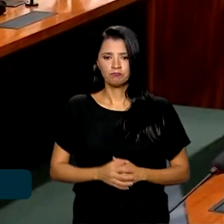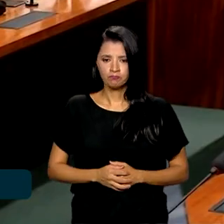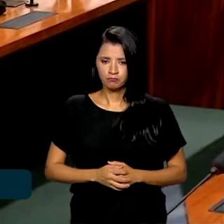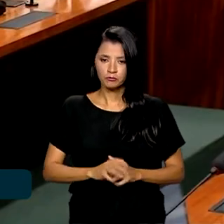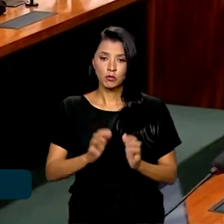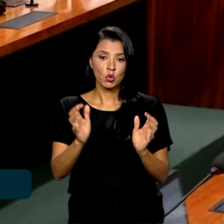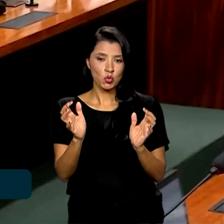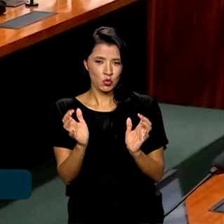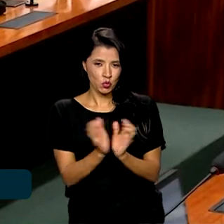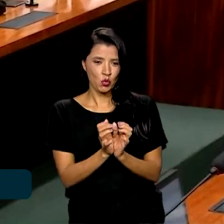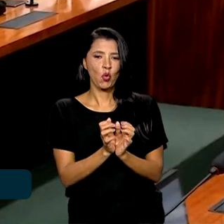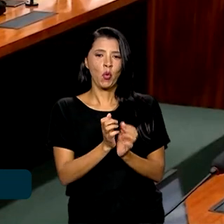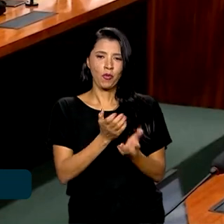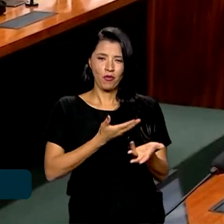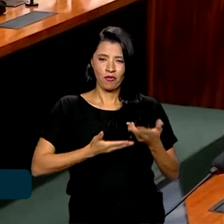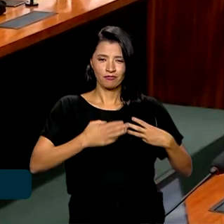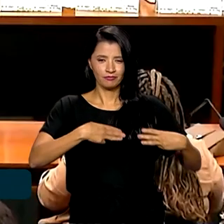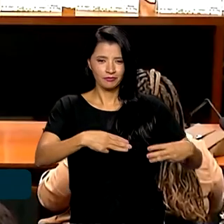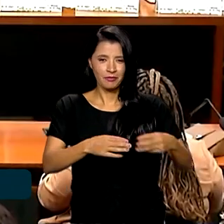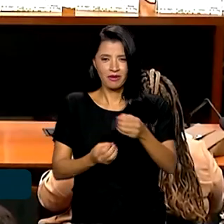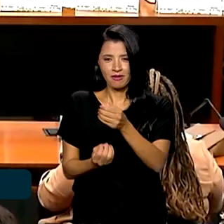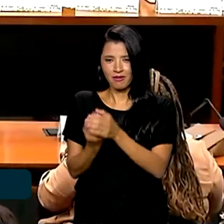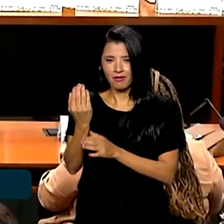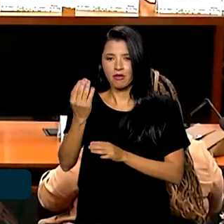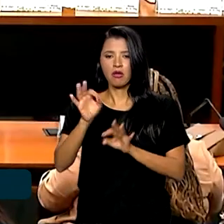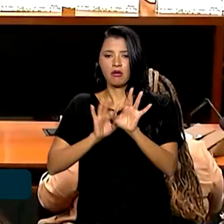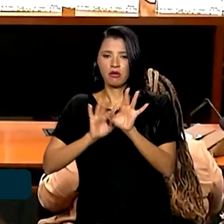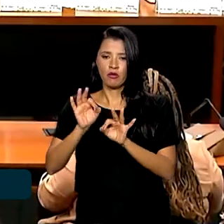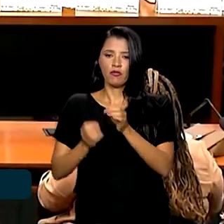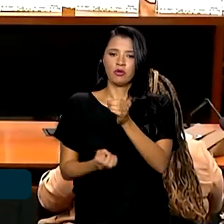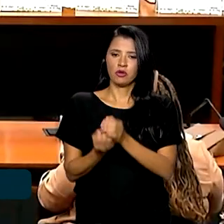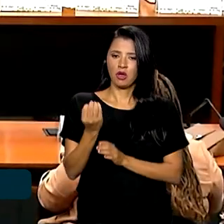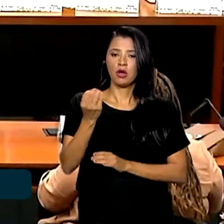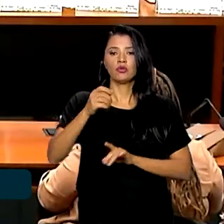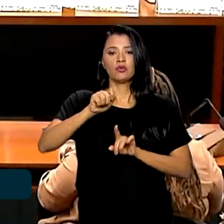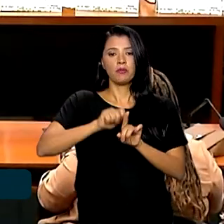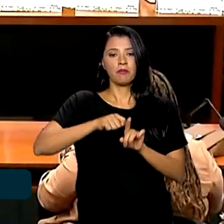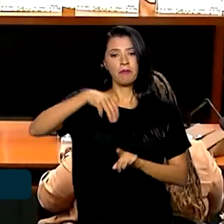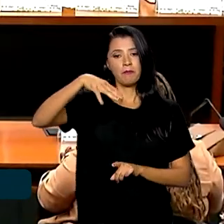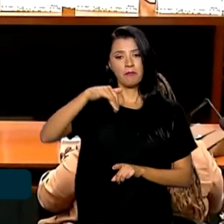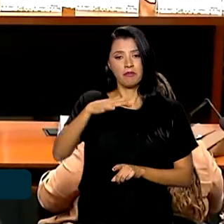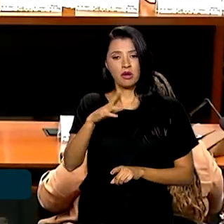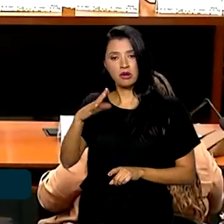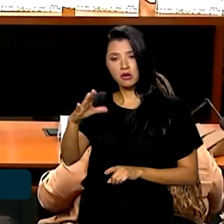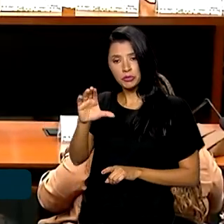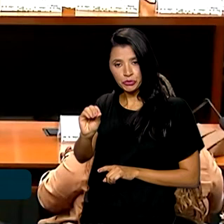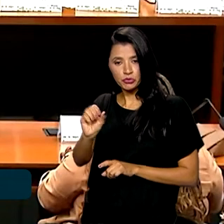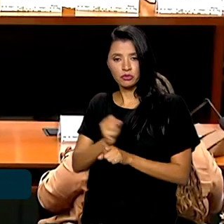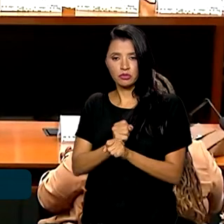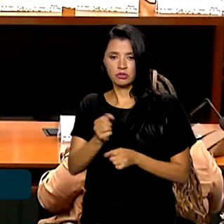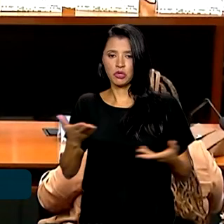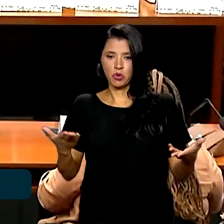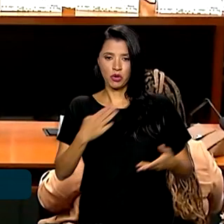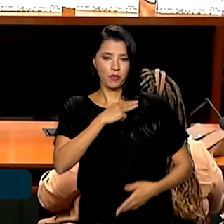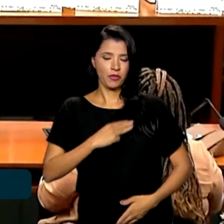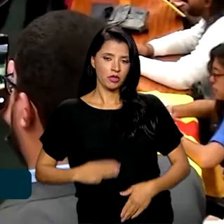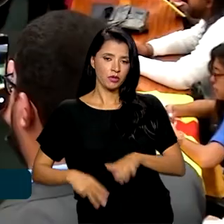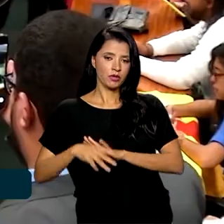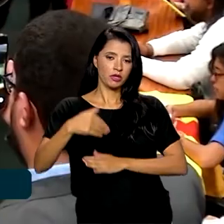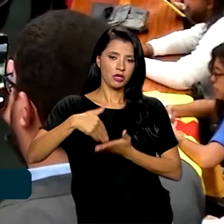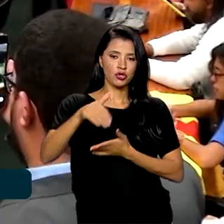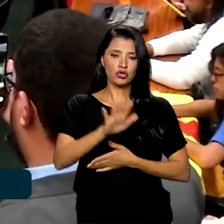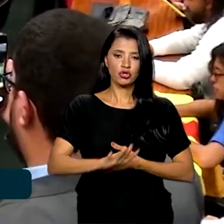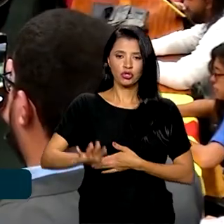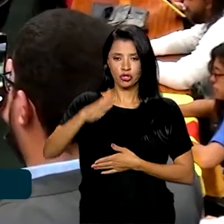interministerial para elaborar o Plano foi instituído em março deste ano, e segundo o ministro da Secretaria-Geral da Presidência,